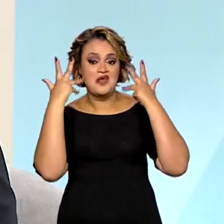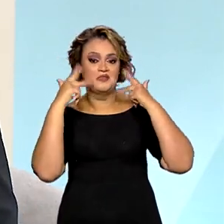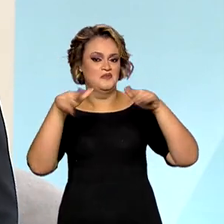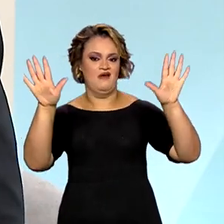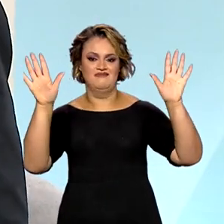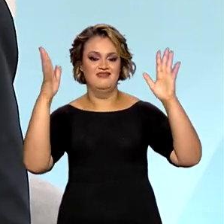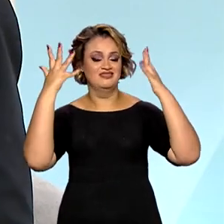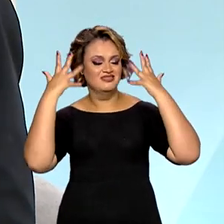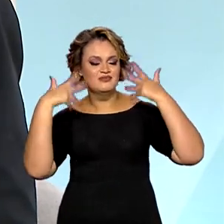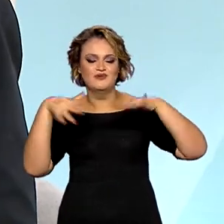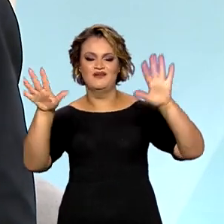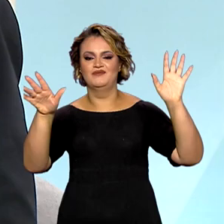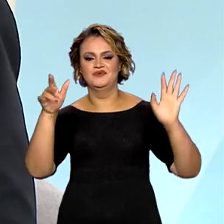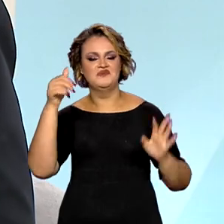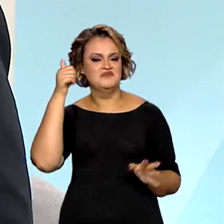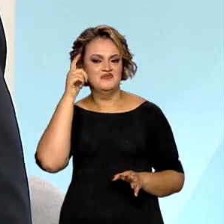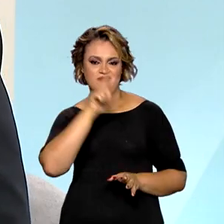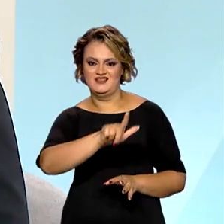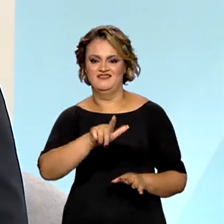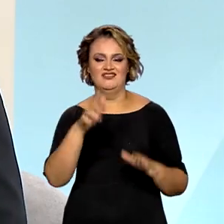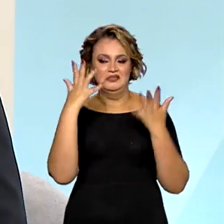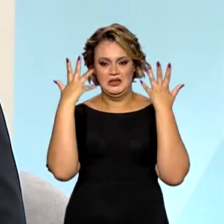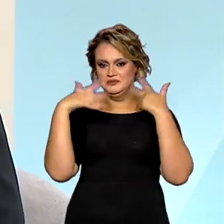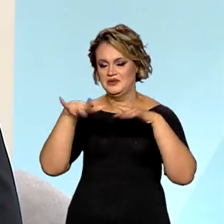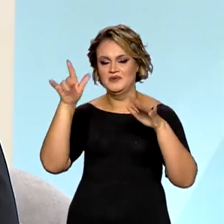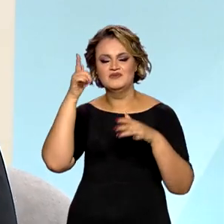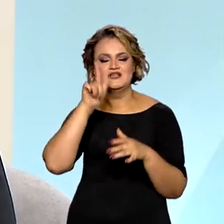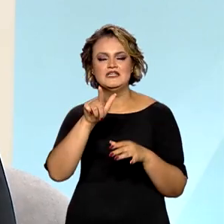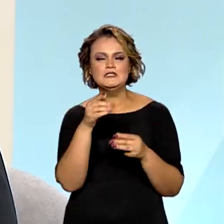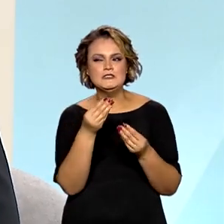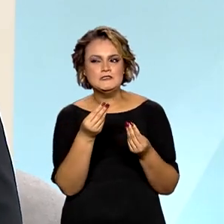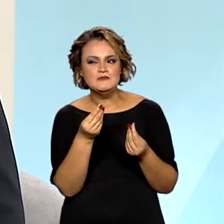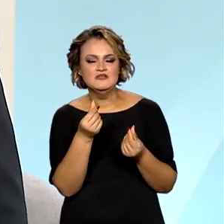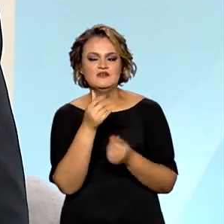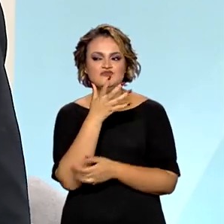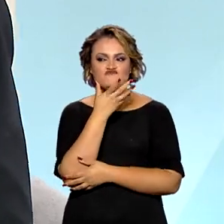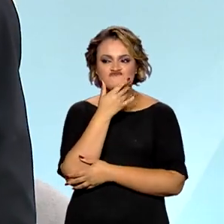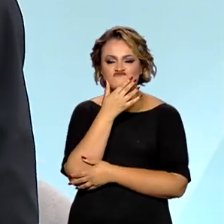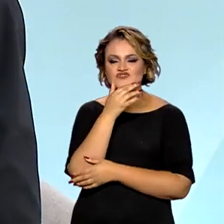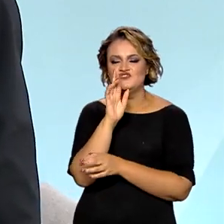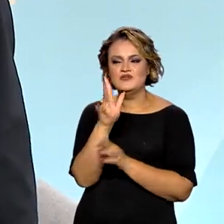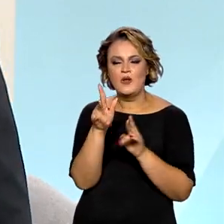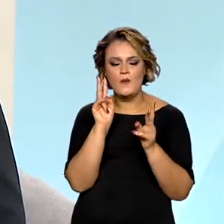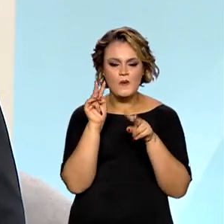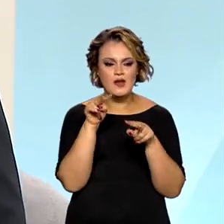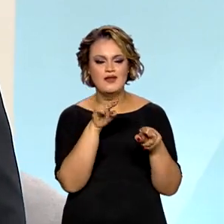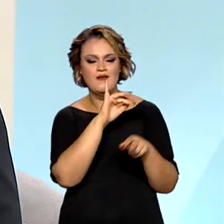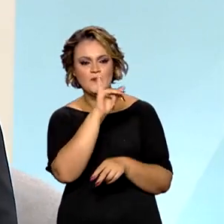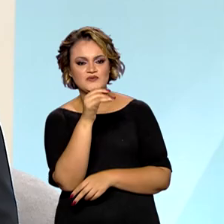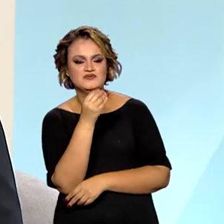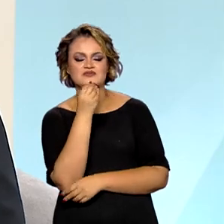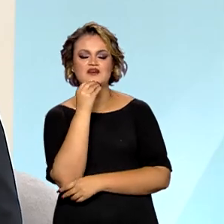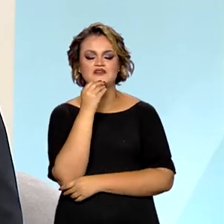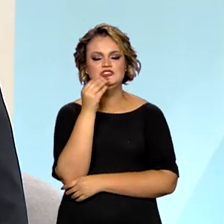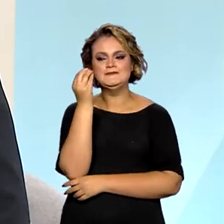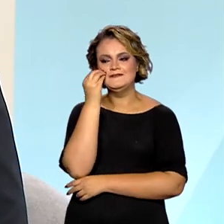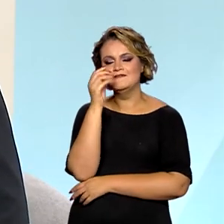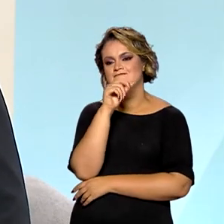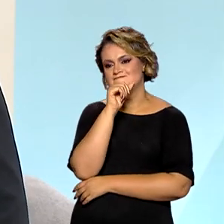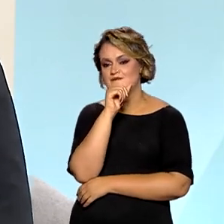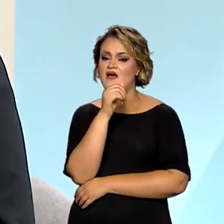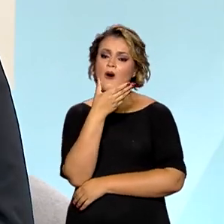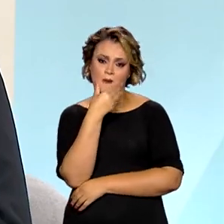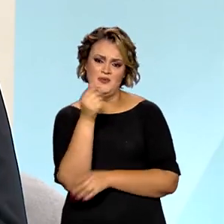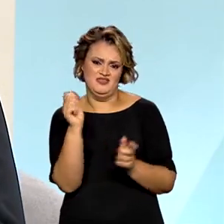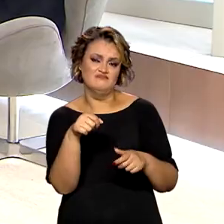Existe isso de natural na mulher, de uma sensibilidade diferenciada, de olhar uma oportunidade, correr atrás dela. Os